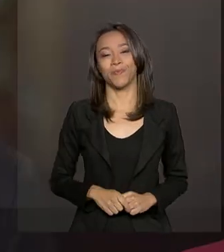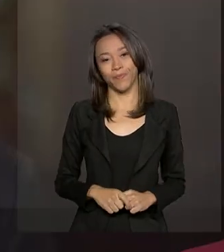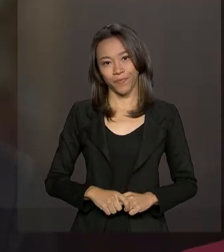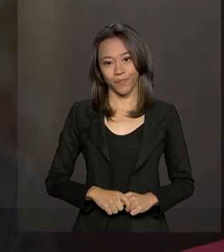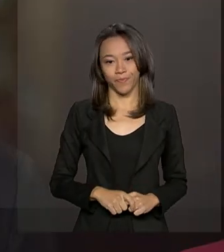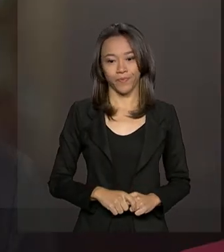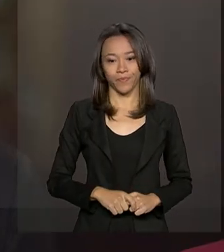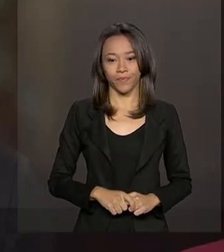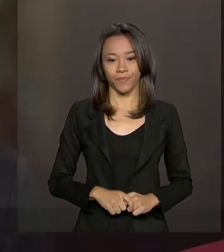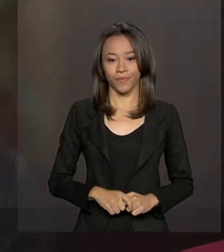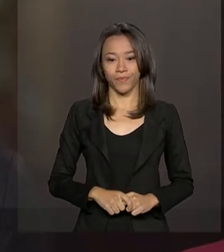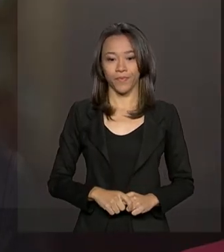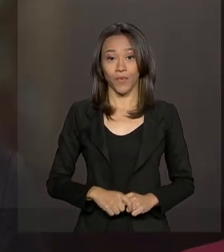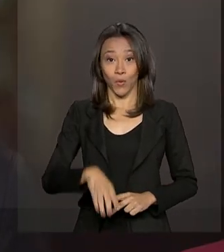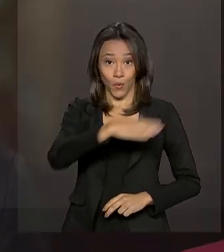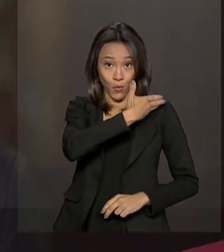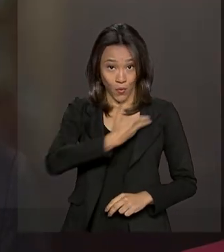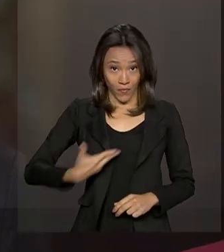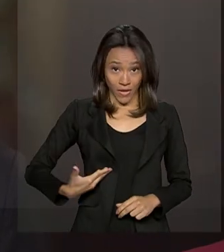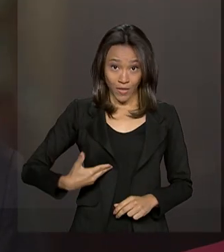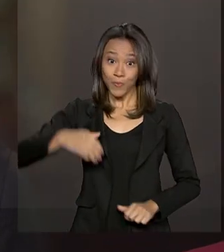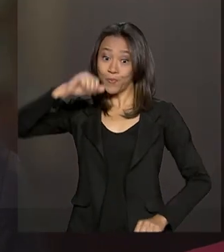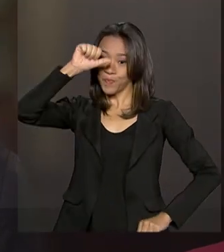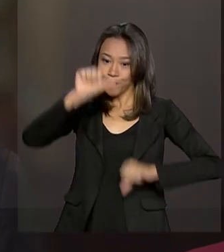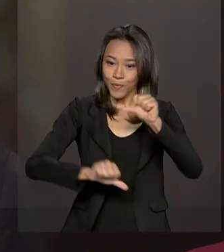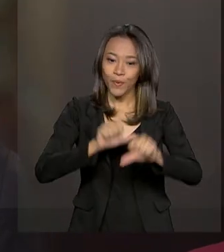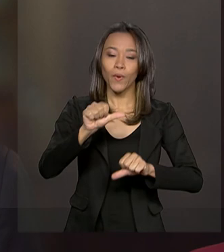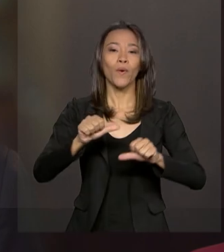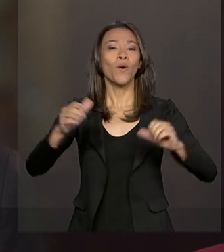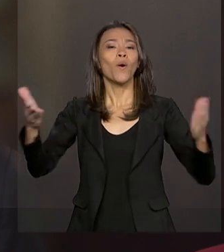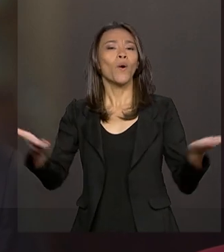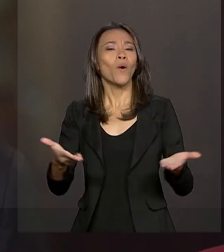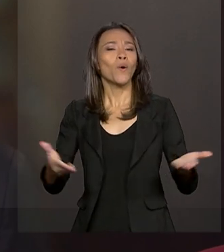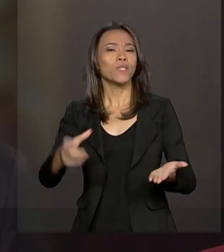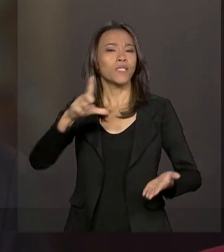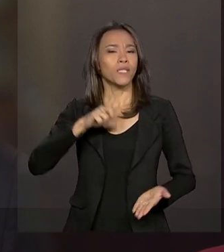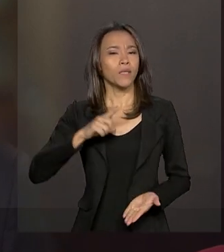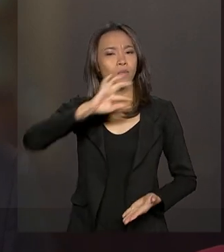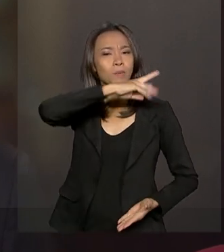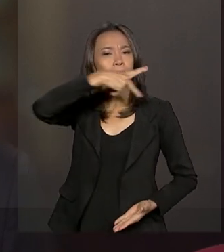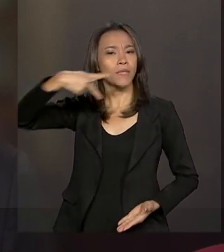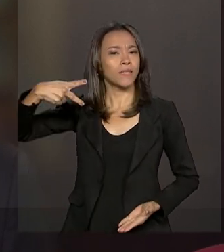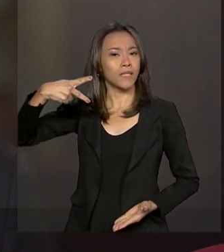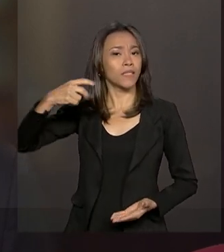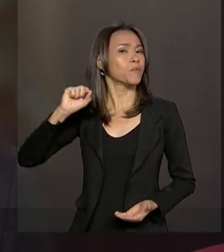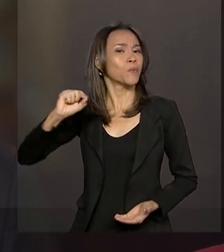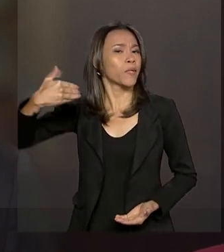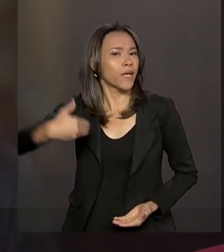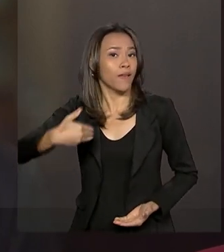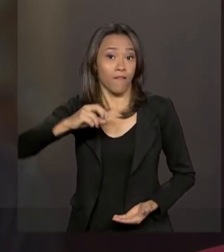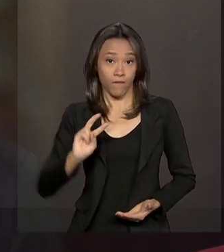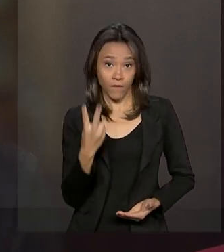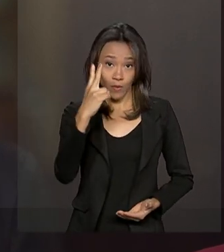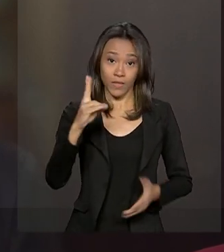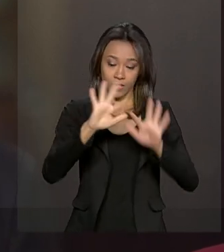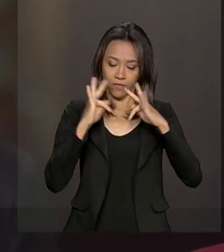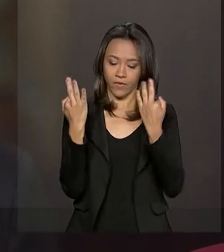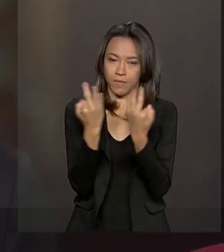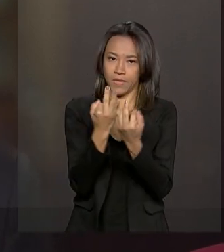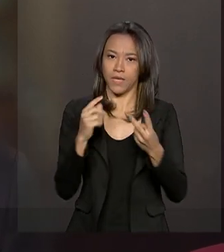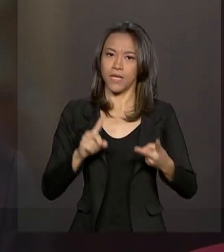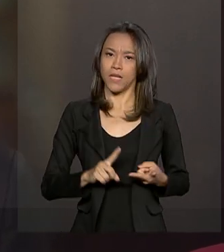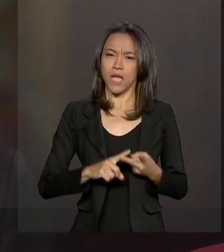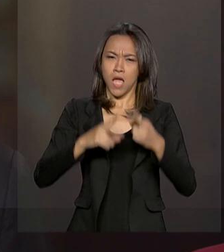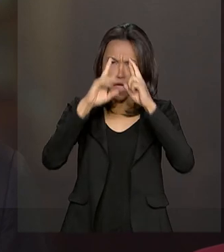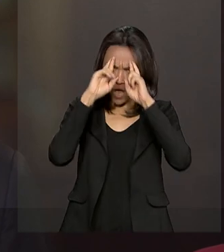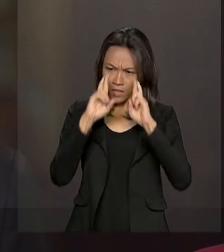O governo mudou. Hoje temos um presidente que valoriza a família, respeita